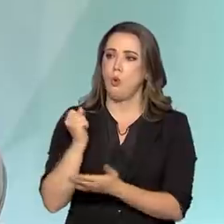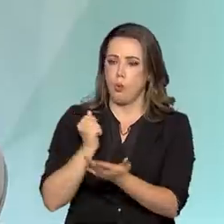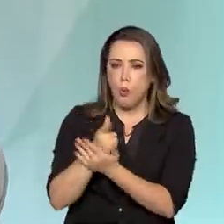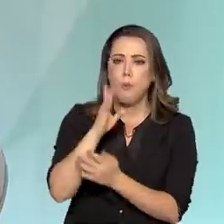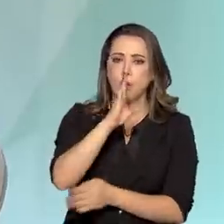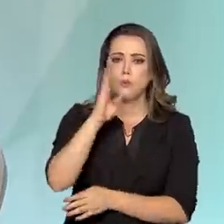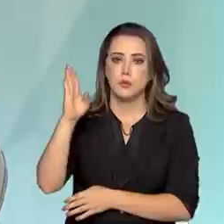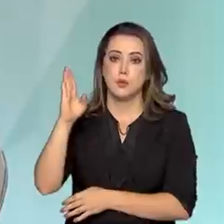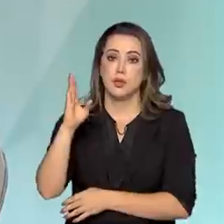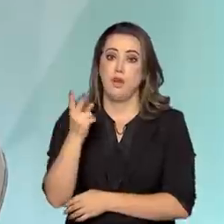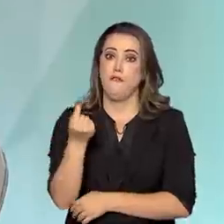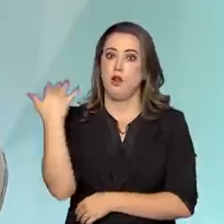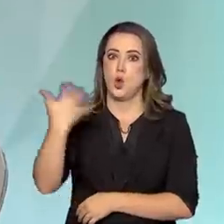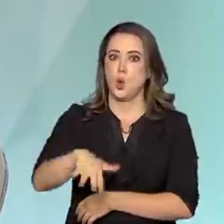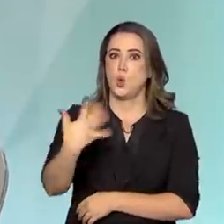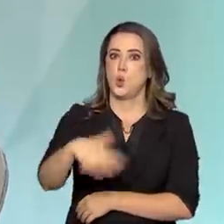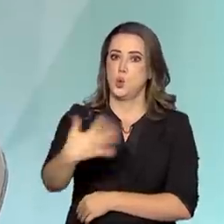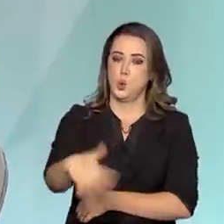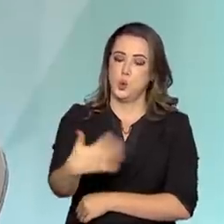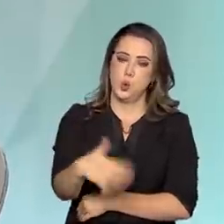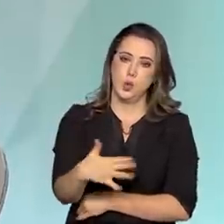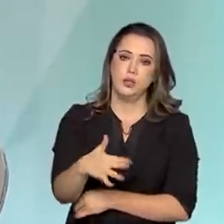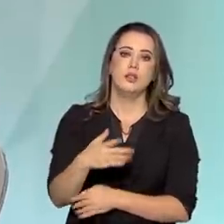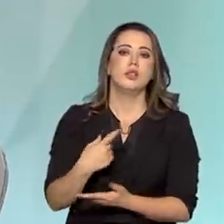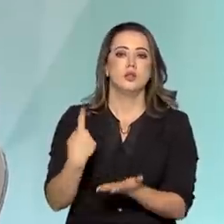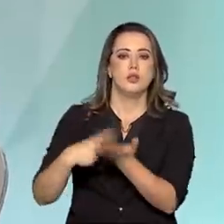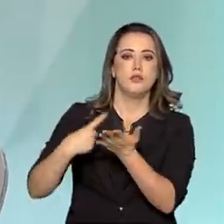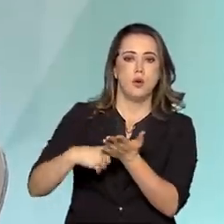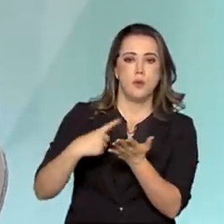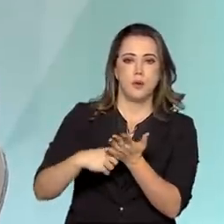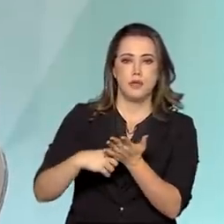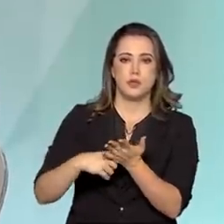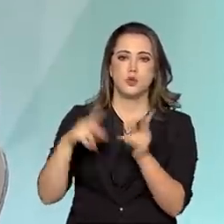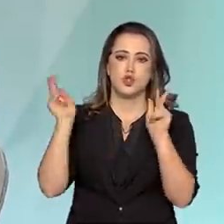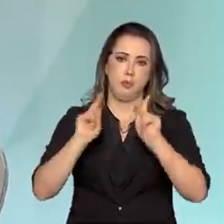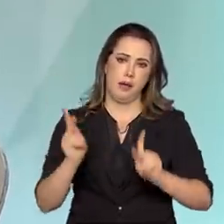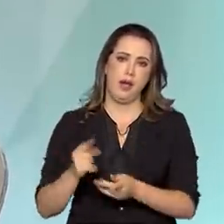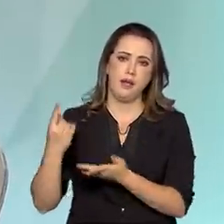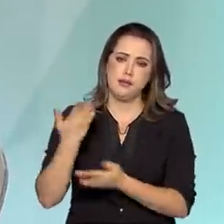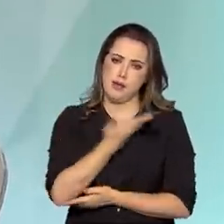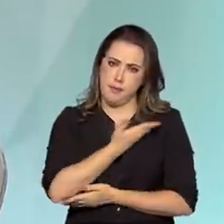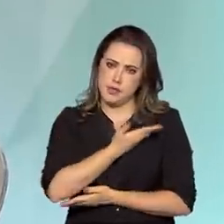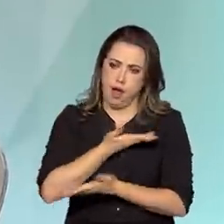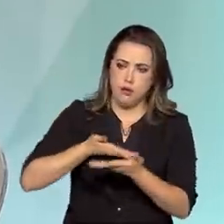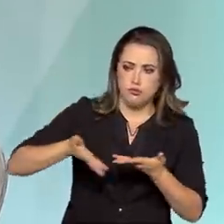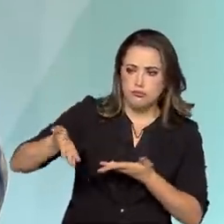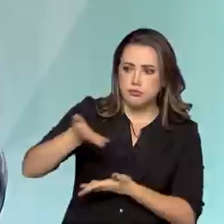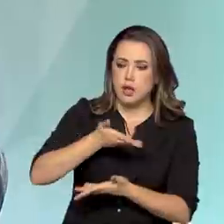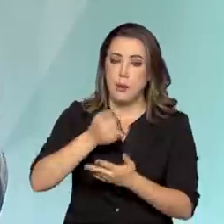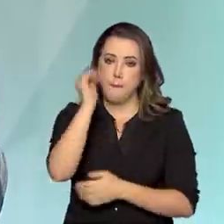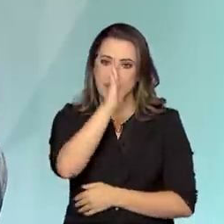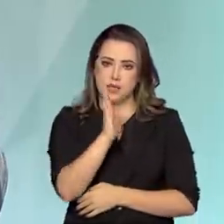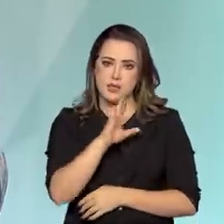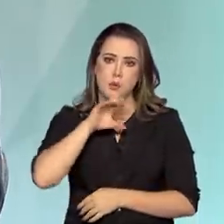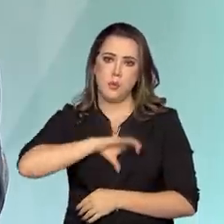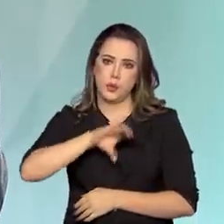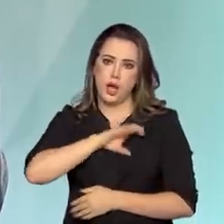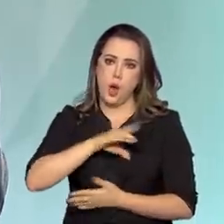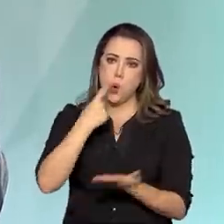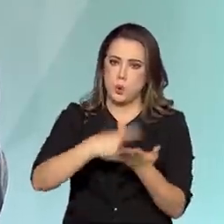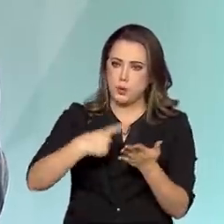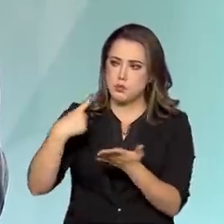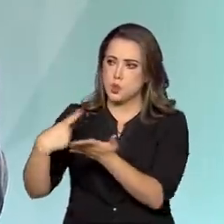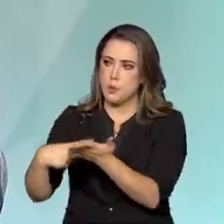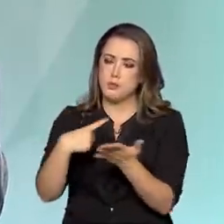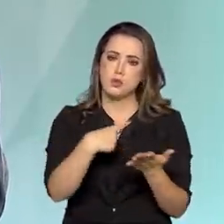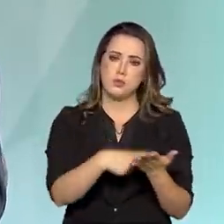exorbitante para a época. Então, foi feito um tratado de paz e amizade entre Brasil e Portugal, justamente para encerrar a animosidade e fazer